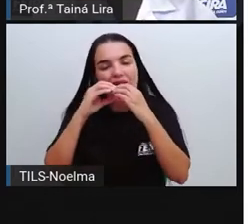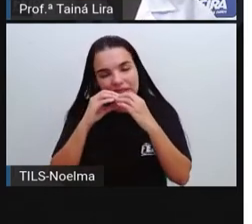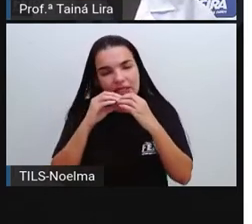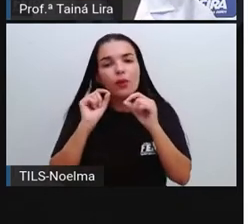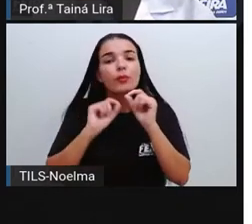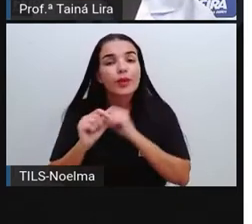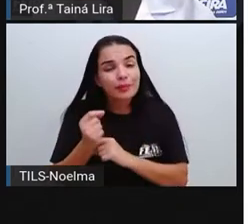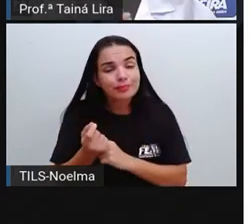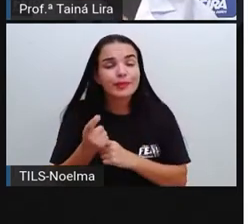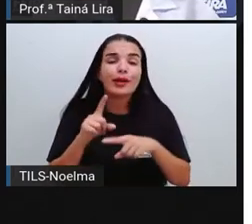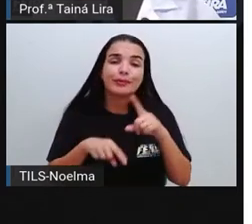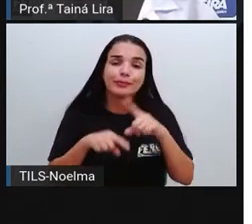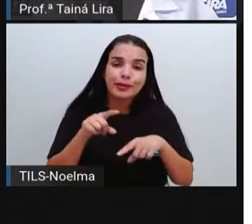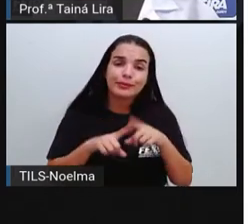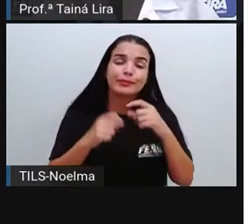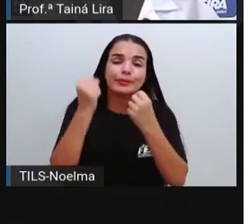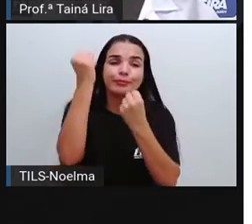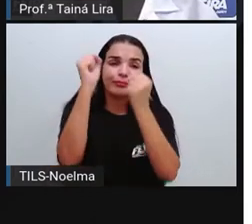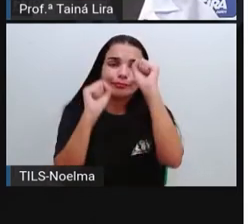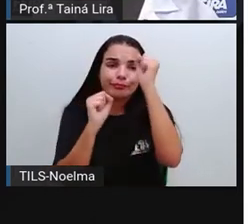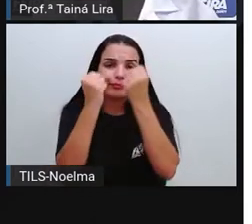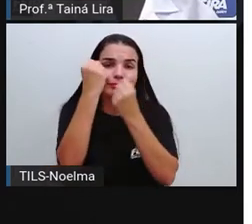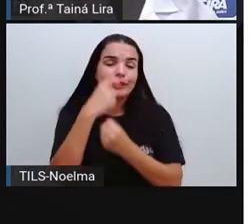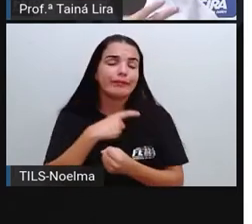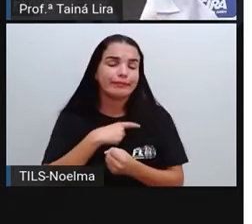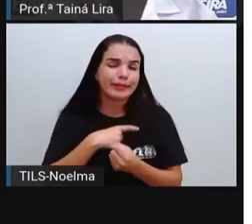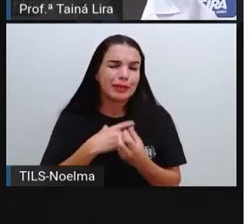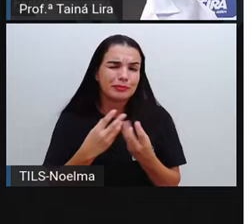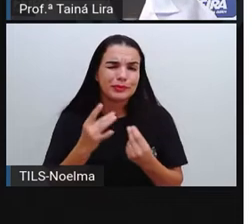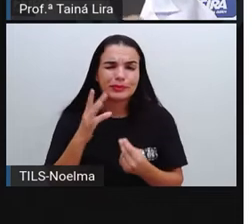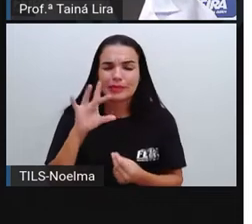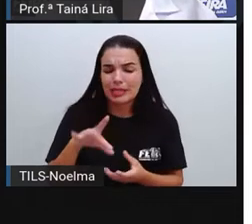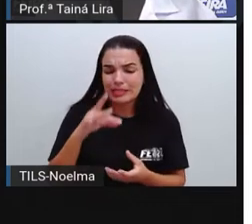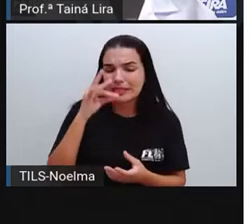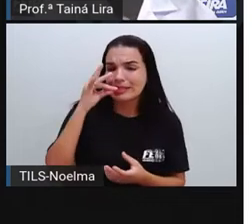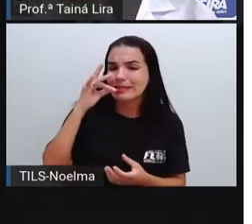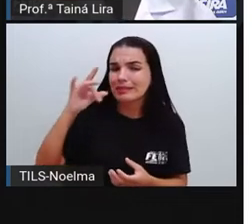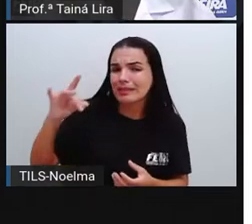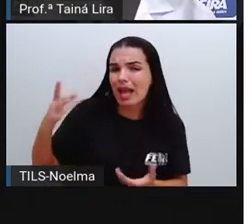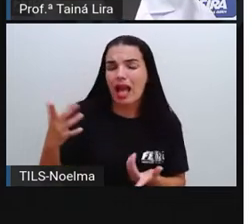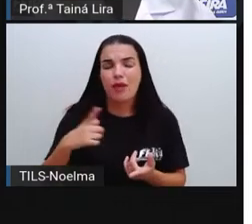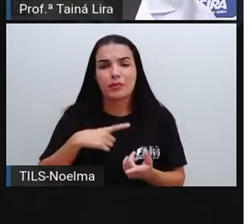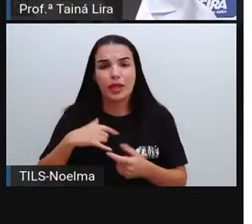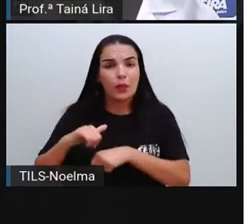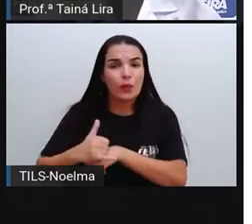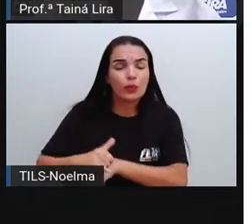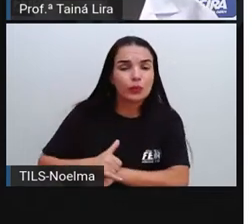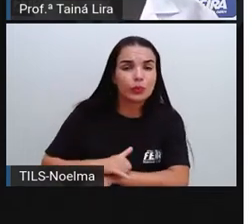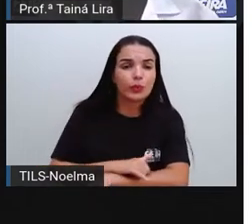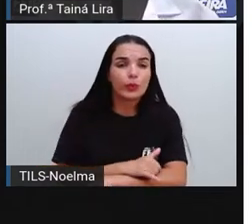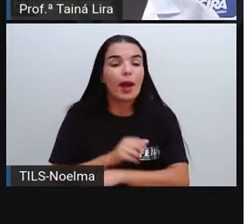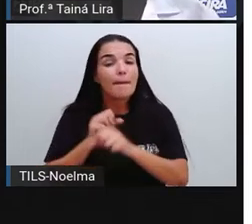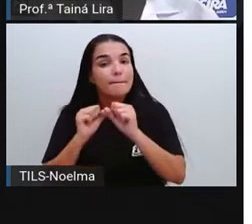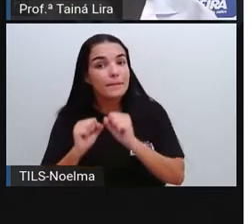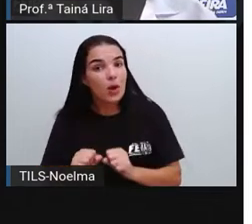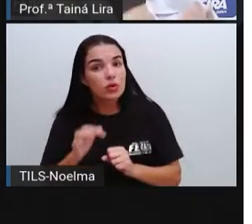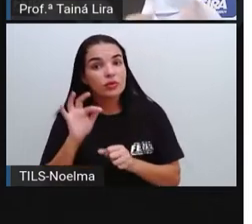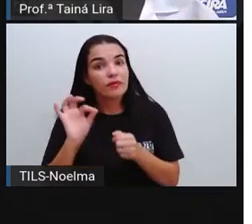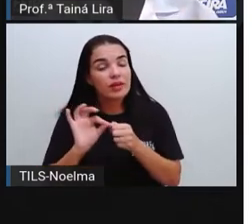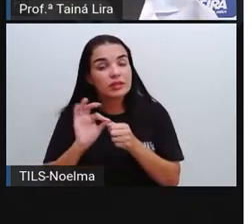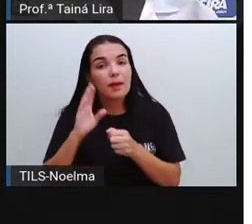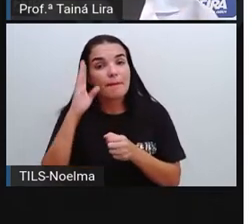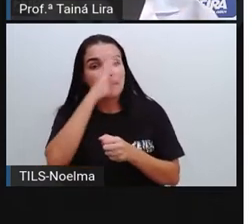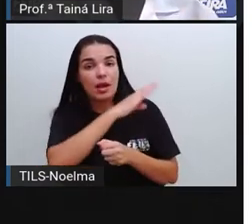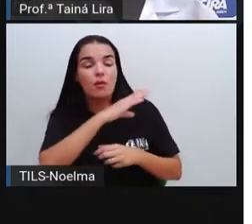industrializado, que muitas vezes tem muito sal, tem muita gordura, que pode me fazer mal,